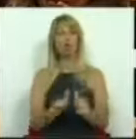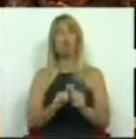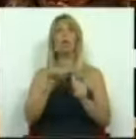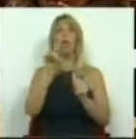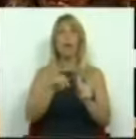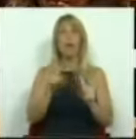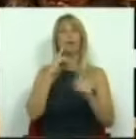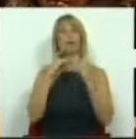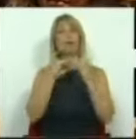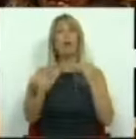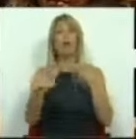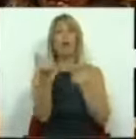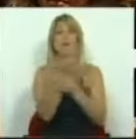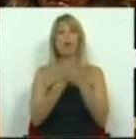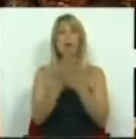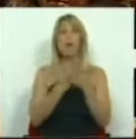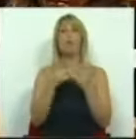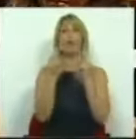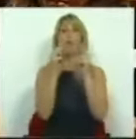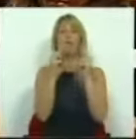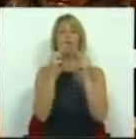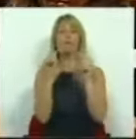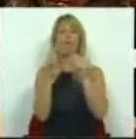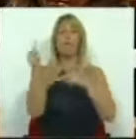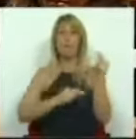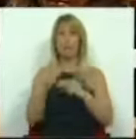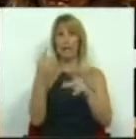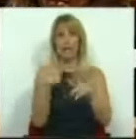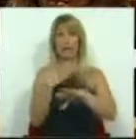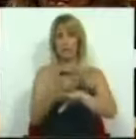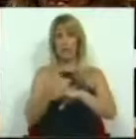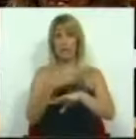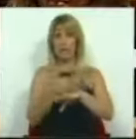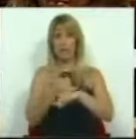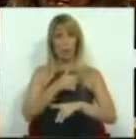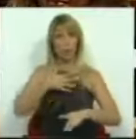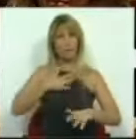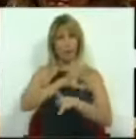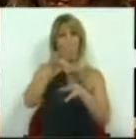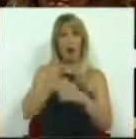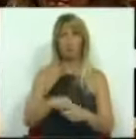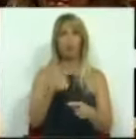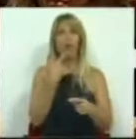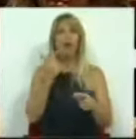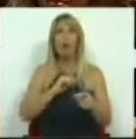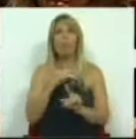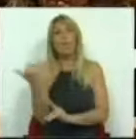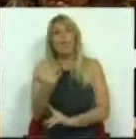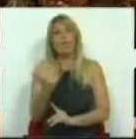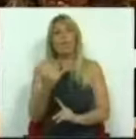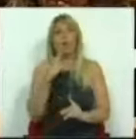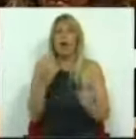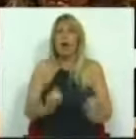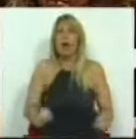económica e financeira das empresas públicas do setor. Não podemos pôr a cabeça na areia, senhoras e senhores deputados, e nada a